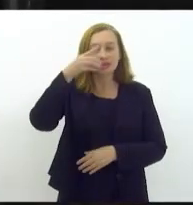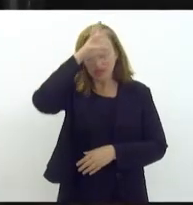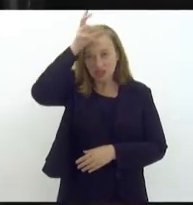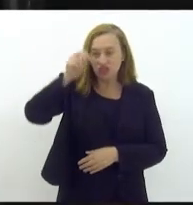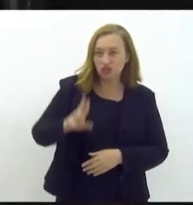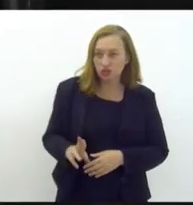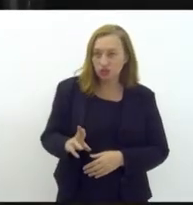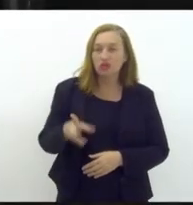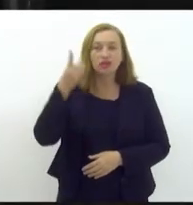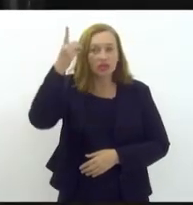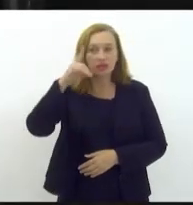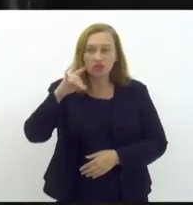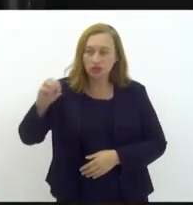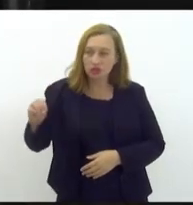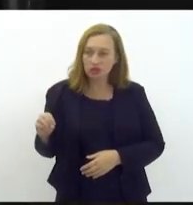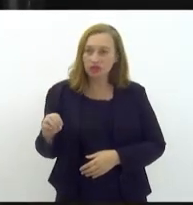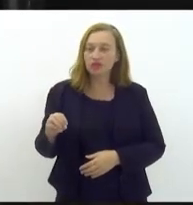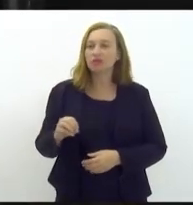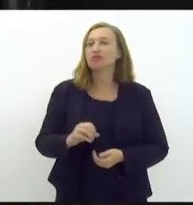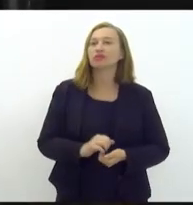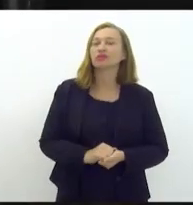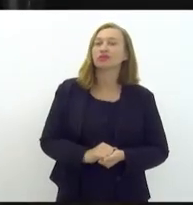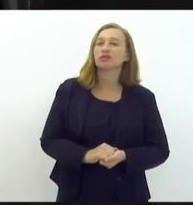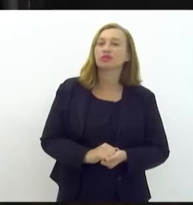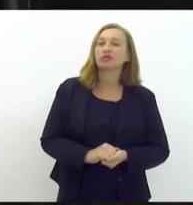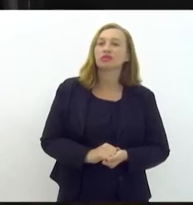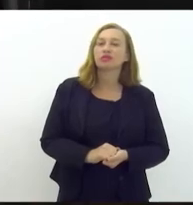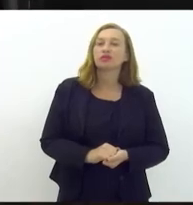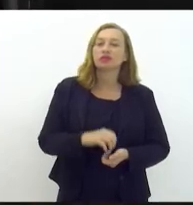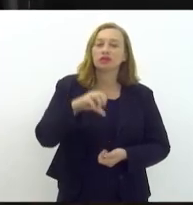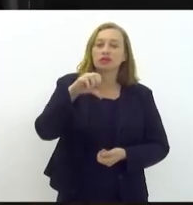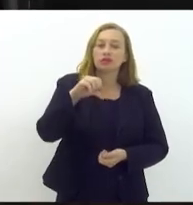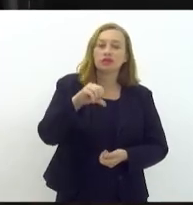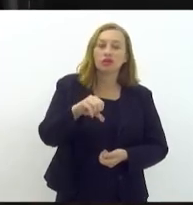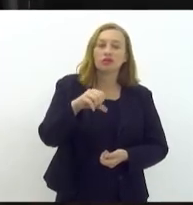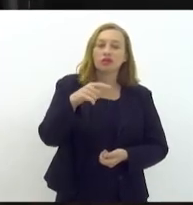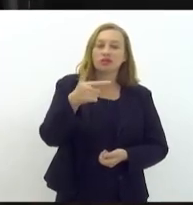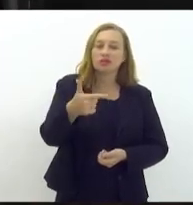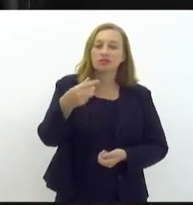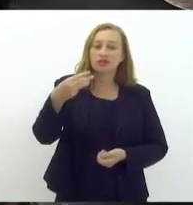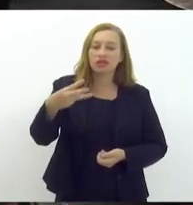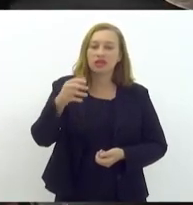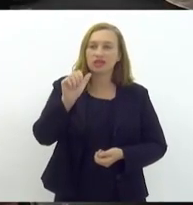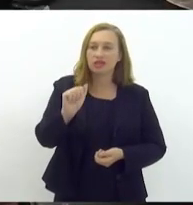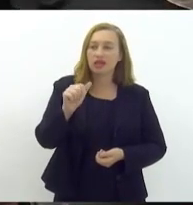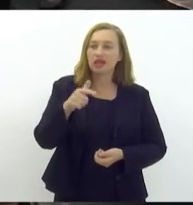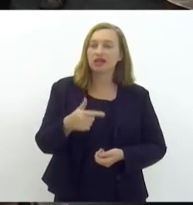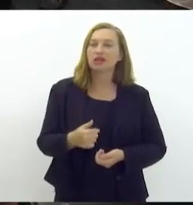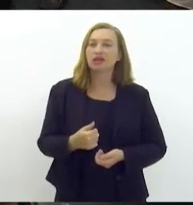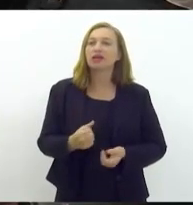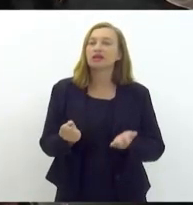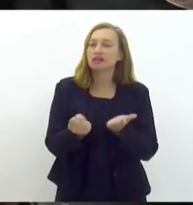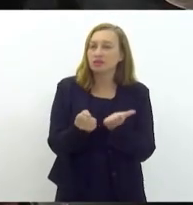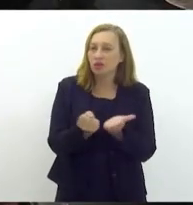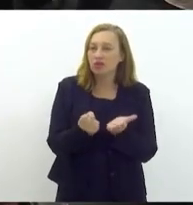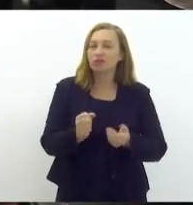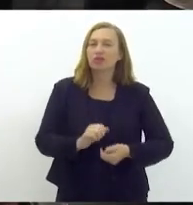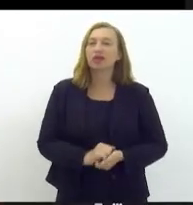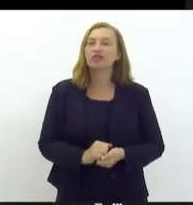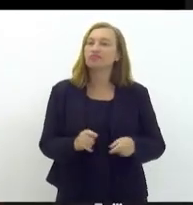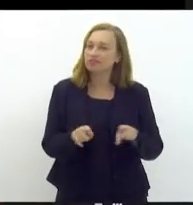Ju, o deputado Dionísio Lins. No 923A, deputado Samuel Malafaia,